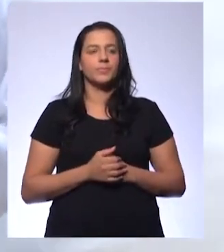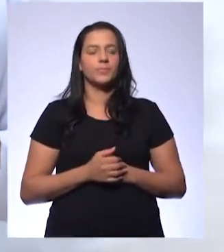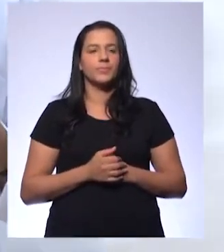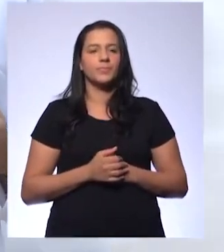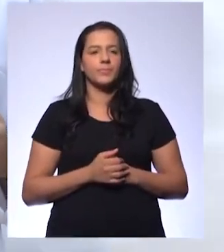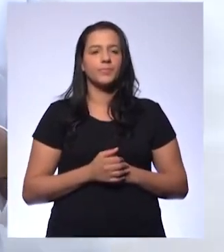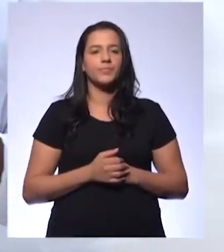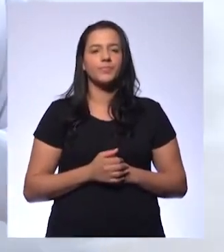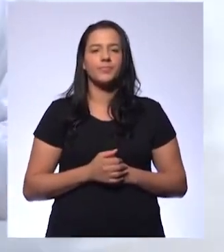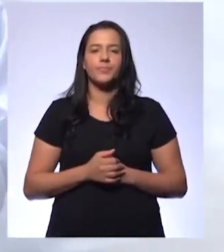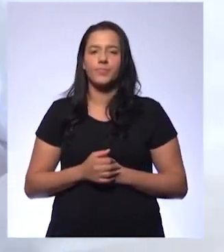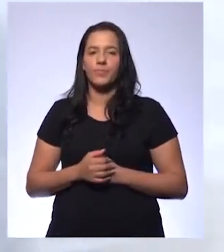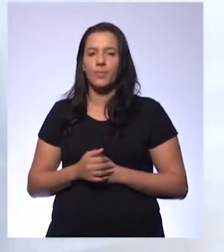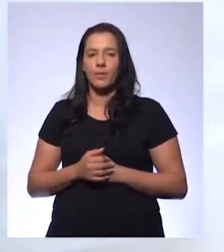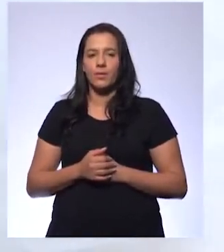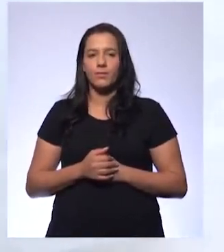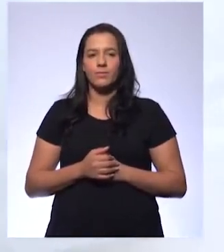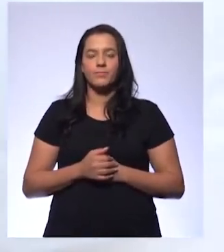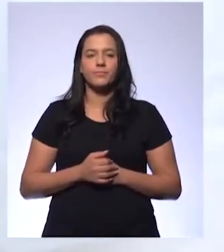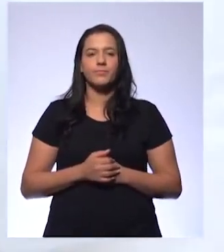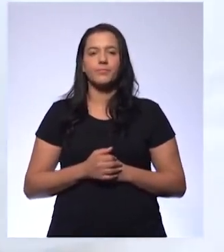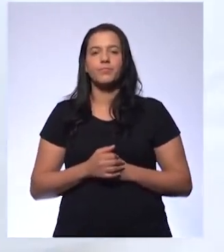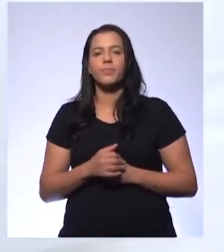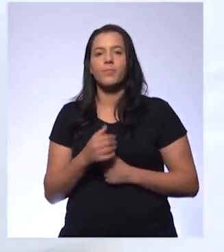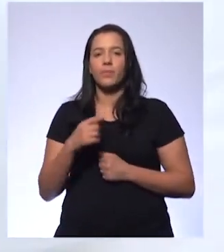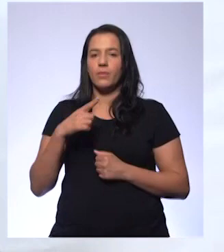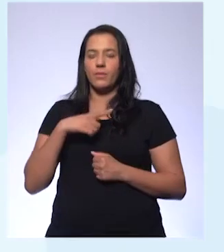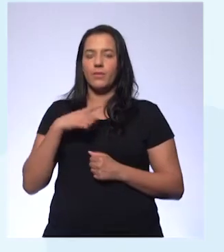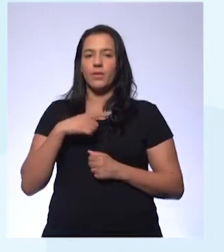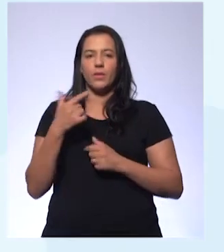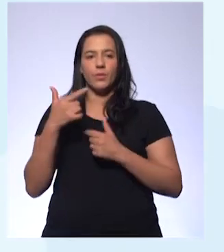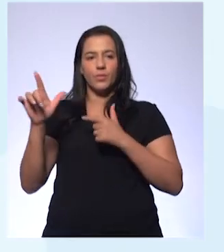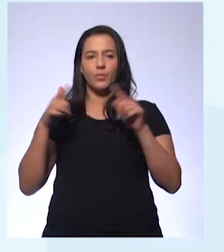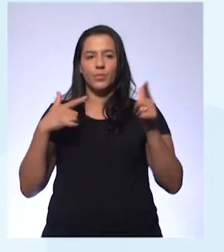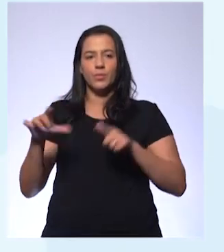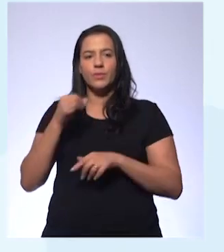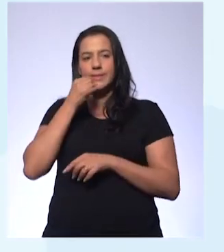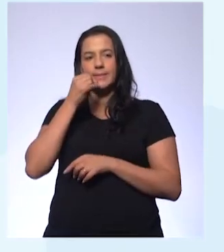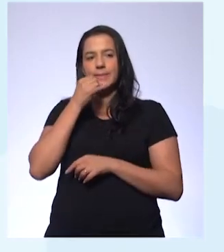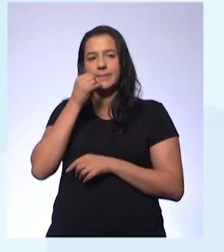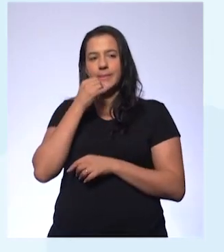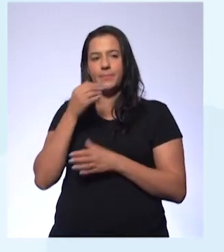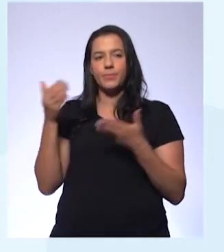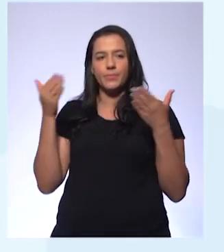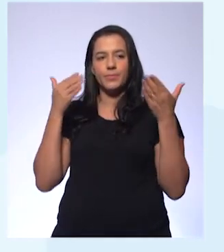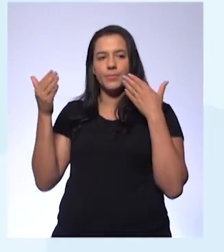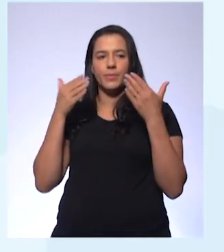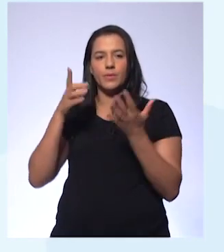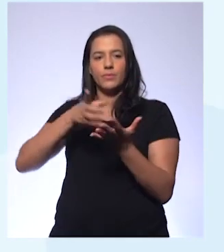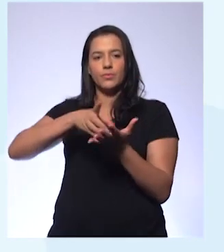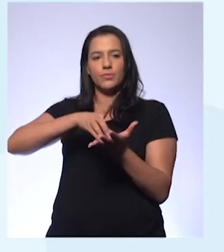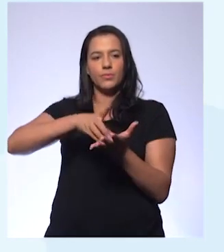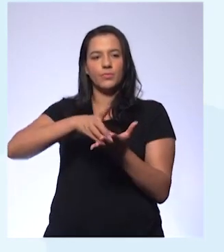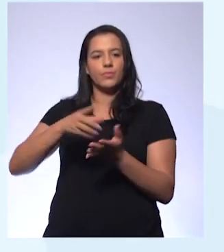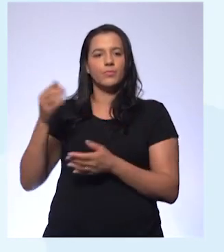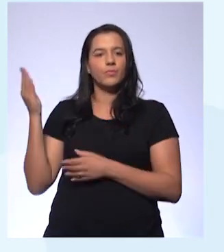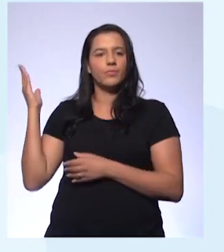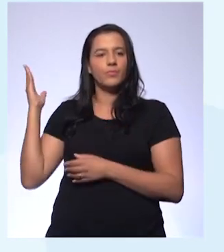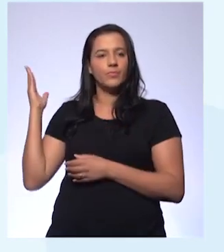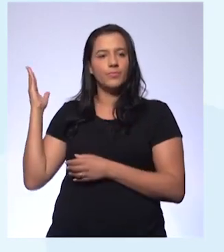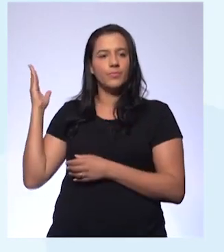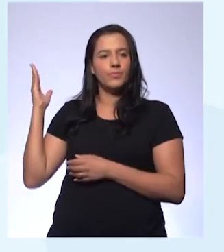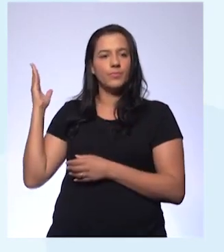e aí você tem alguns outros exemplos aí de dinossauros, só para você ter uma ideia, tá, gente? Então, aí você tem